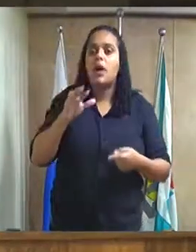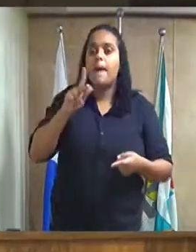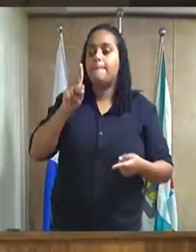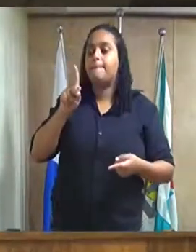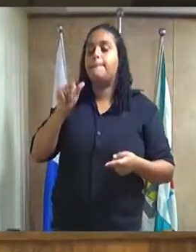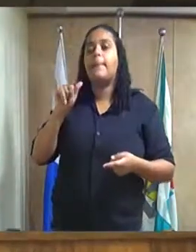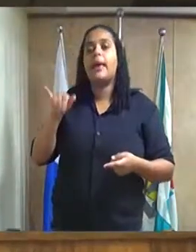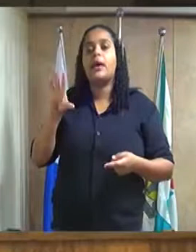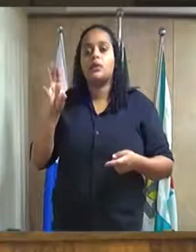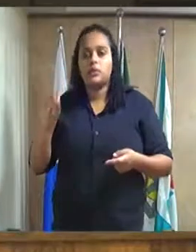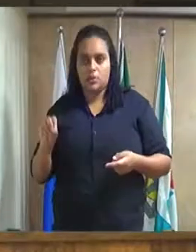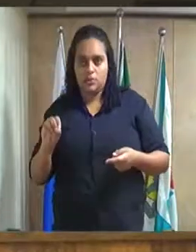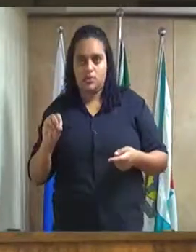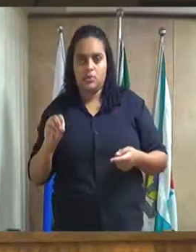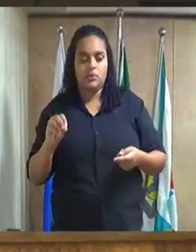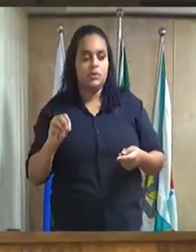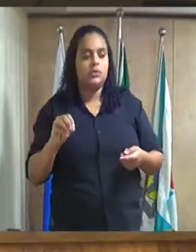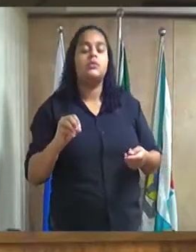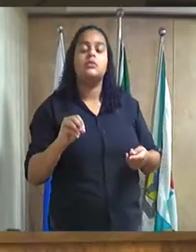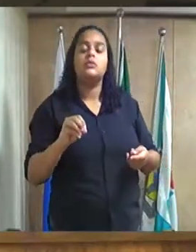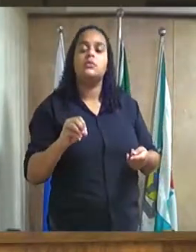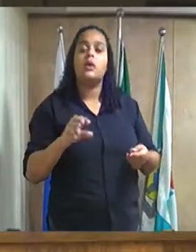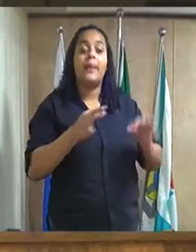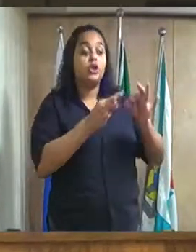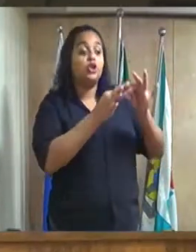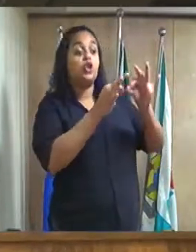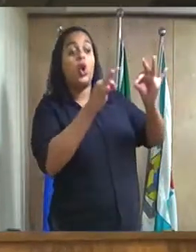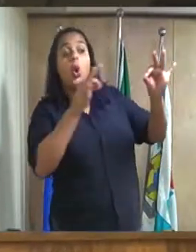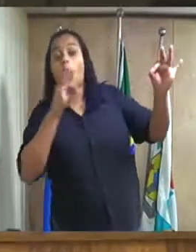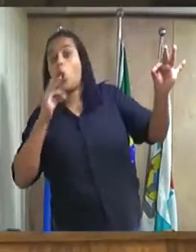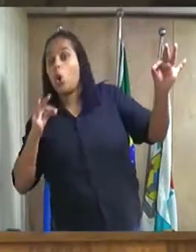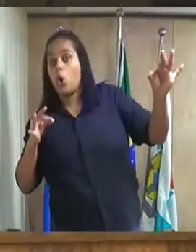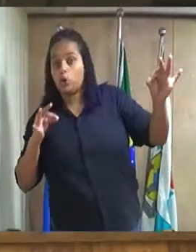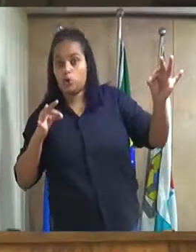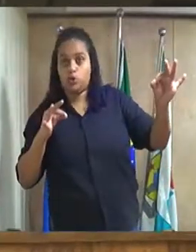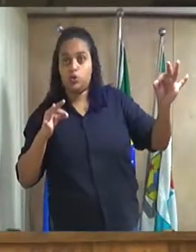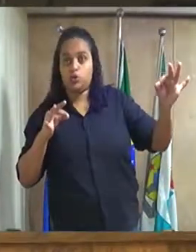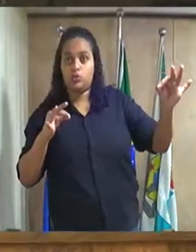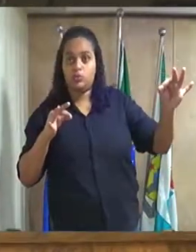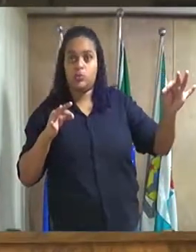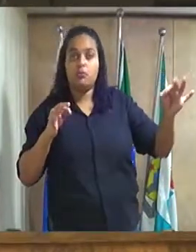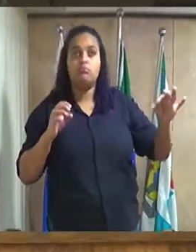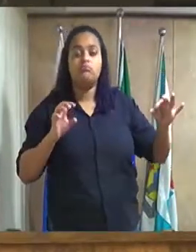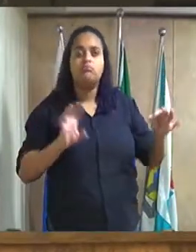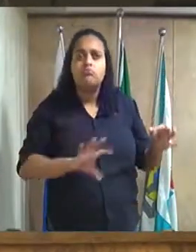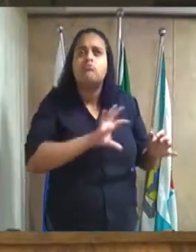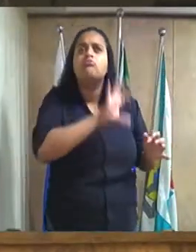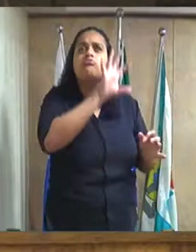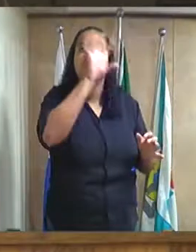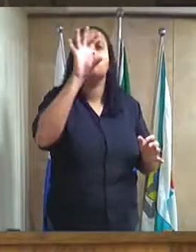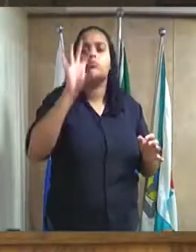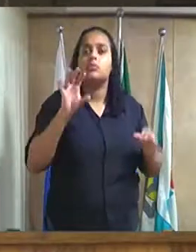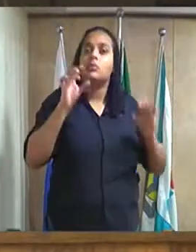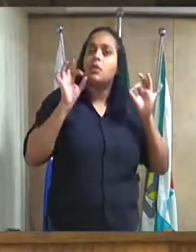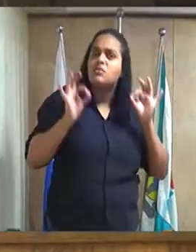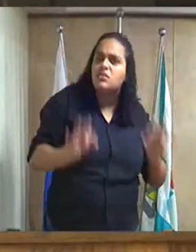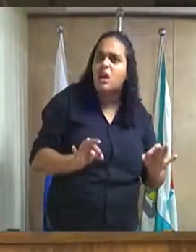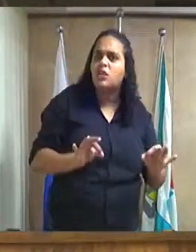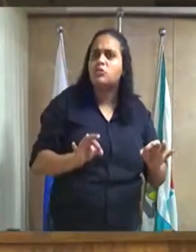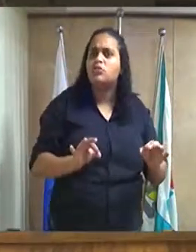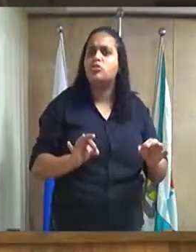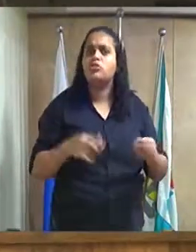estabelecimentos cada vez mais distantes das capitais dos Estados. Por certo, os